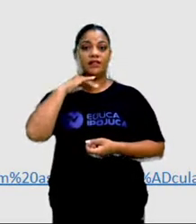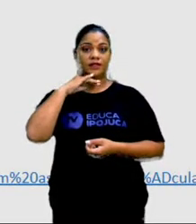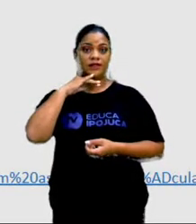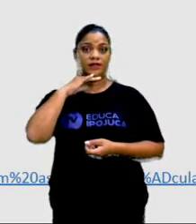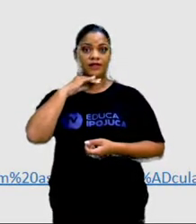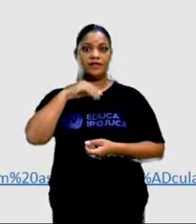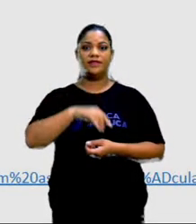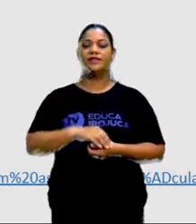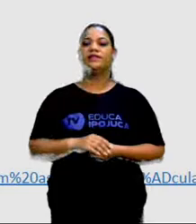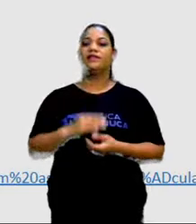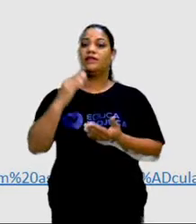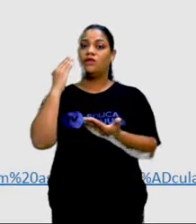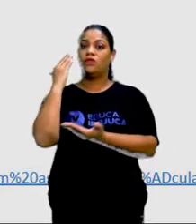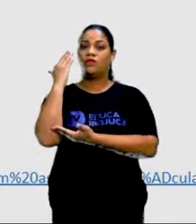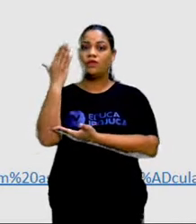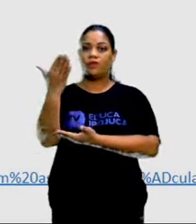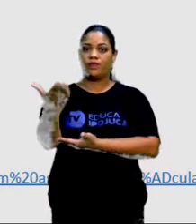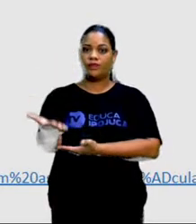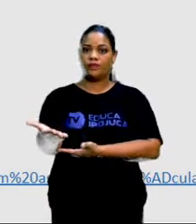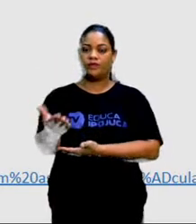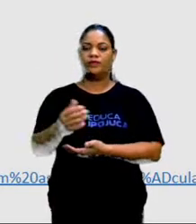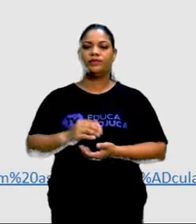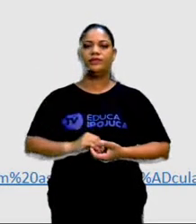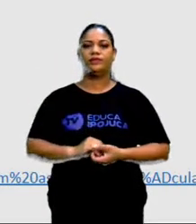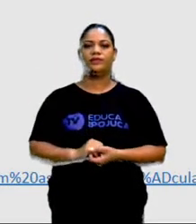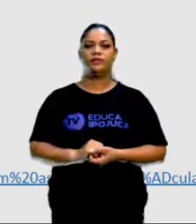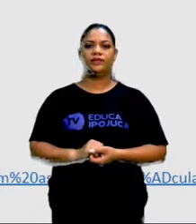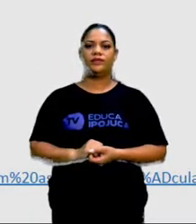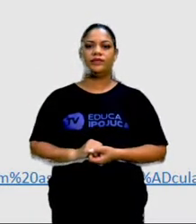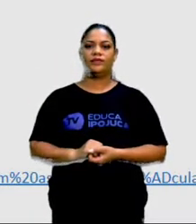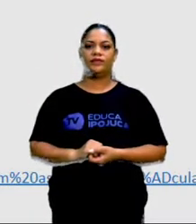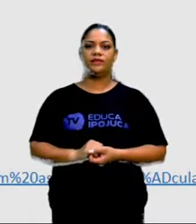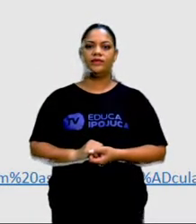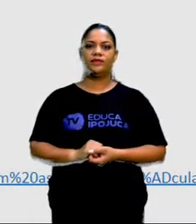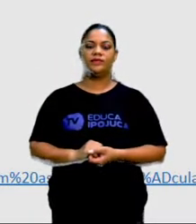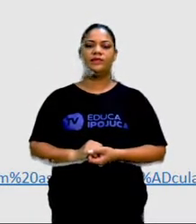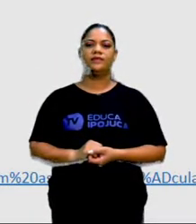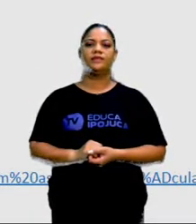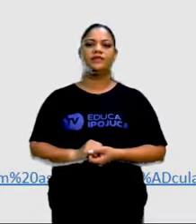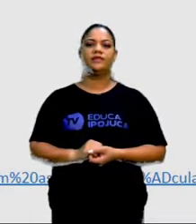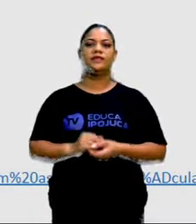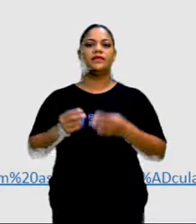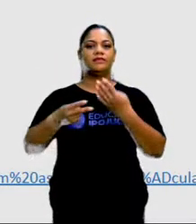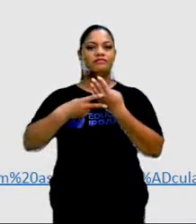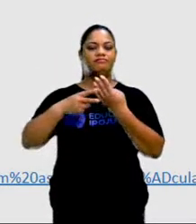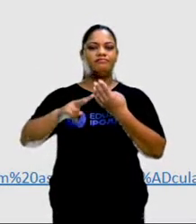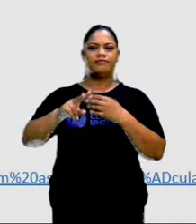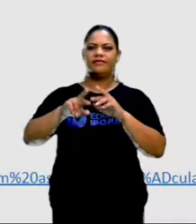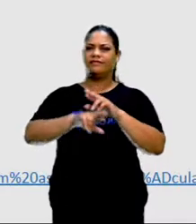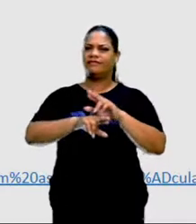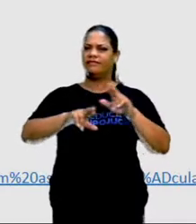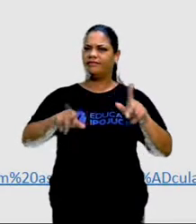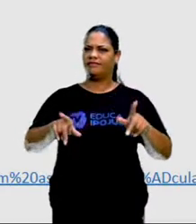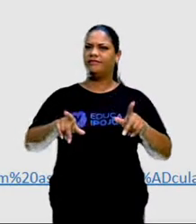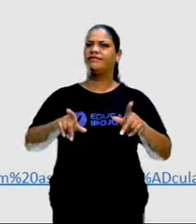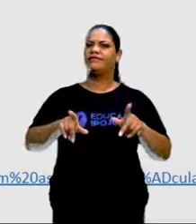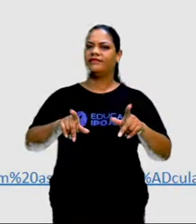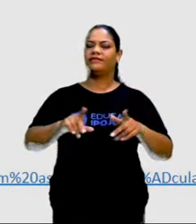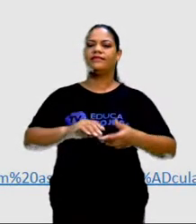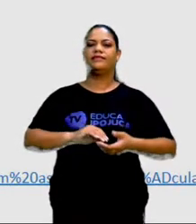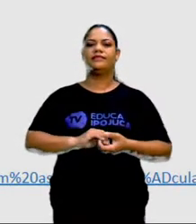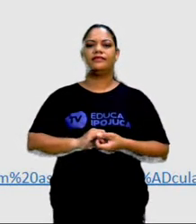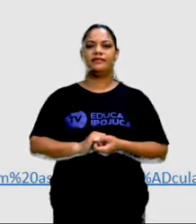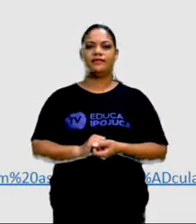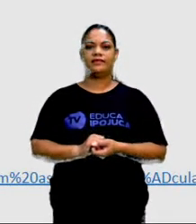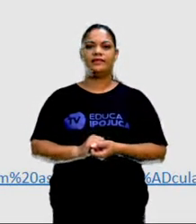quando tem desmatamento. O desencaneamento de consequências fica difícil de prover. E